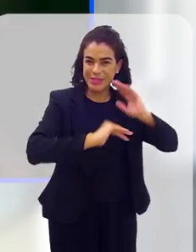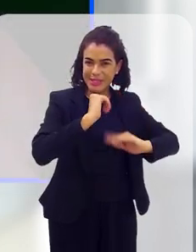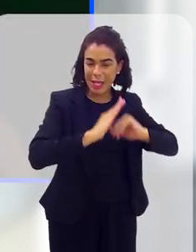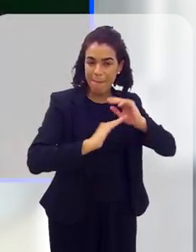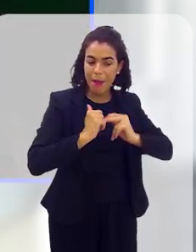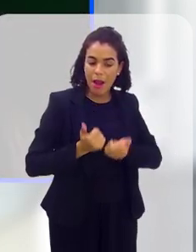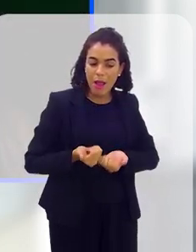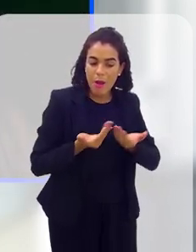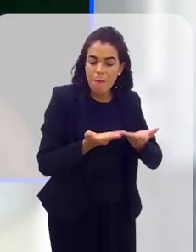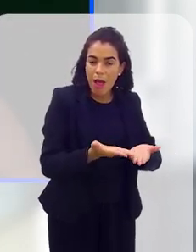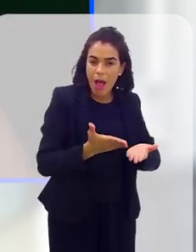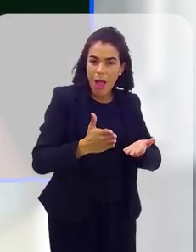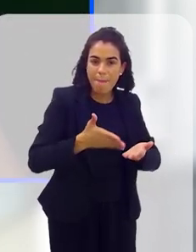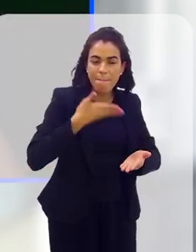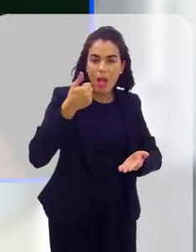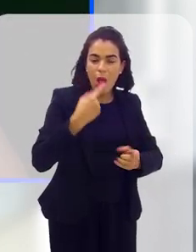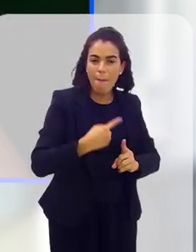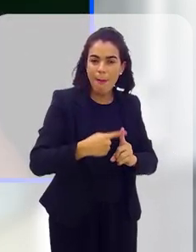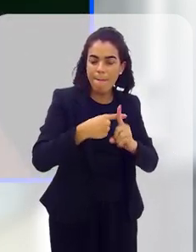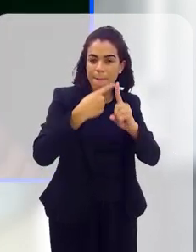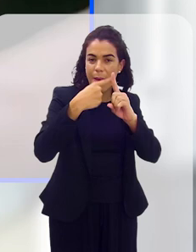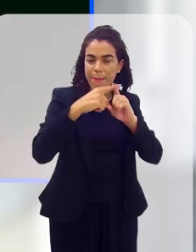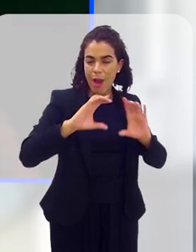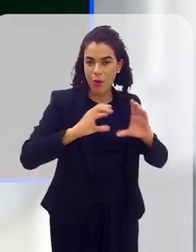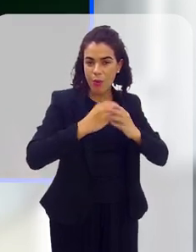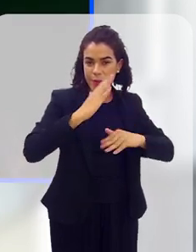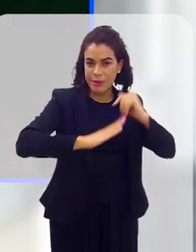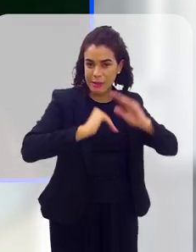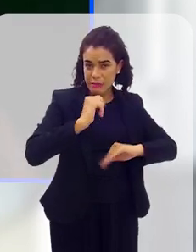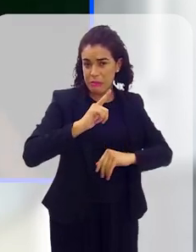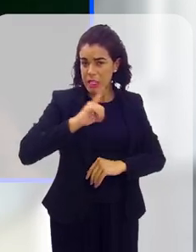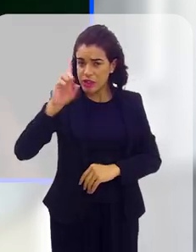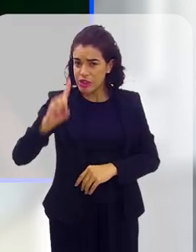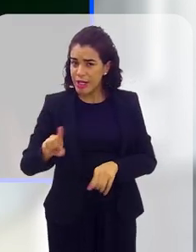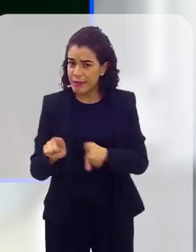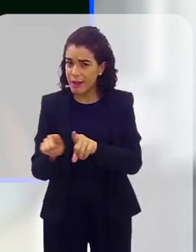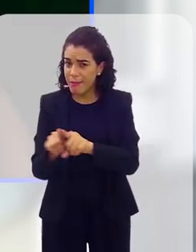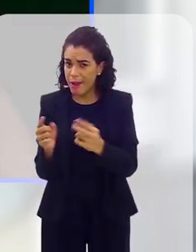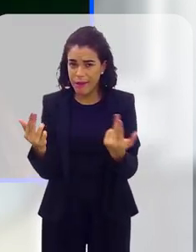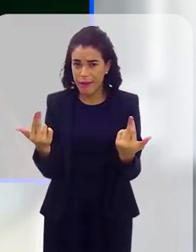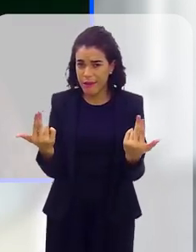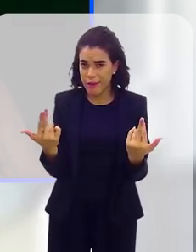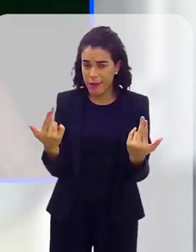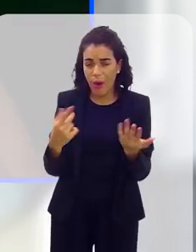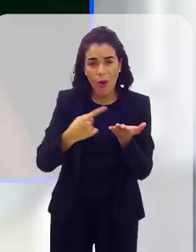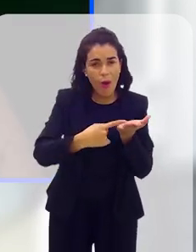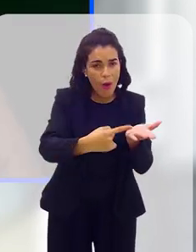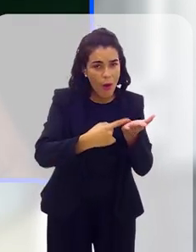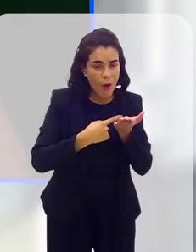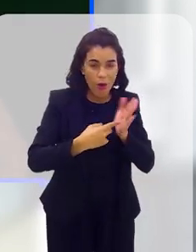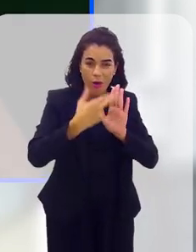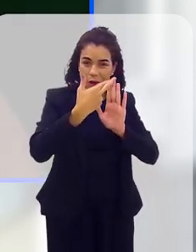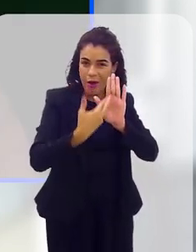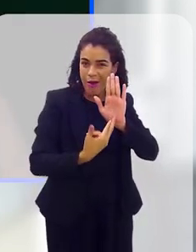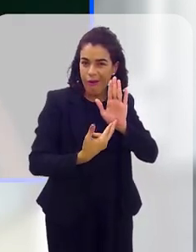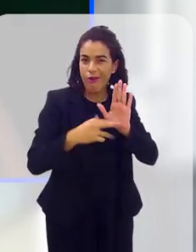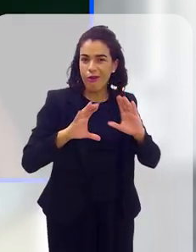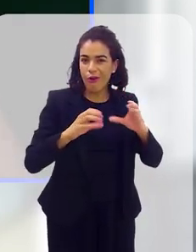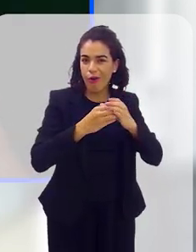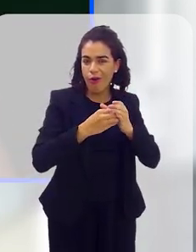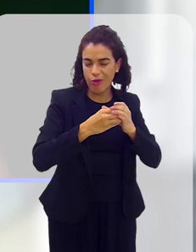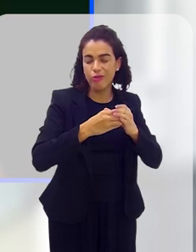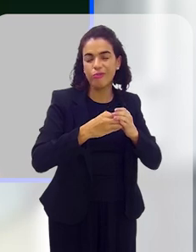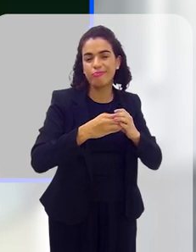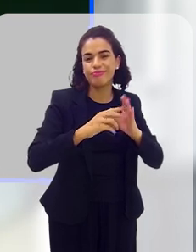traz mais benefícios para aquela categoria, então, ele também vai ter direito aos benefícios da convenção coletiva, da norma